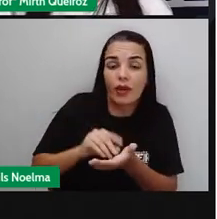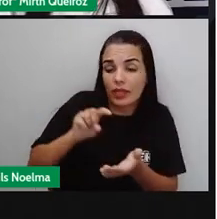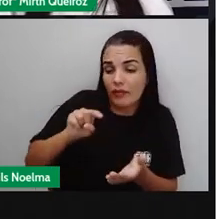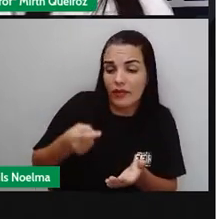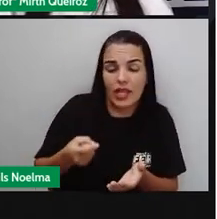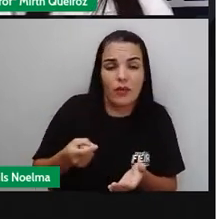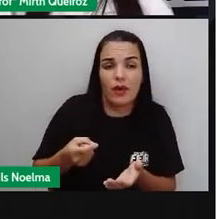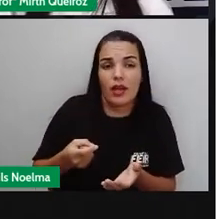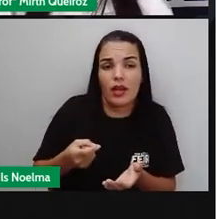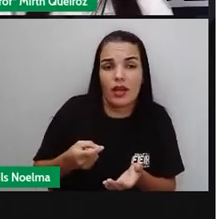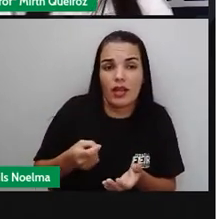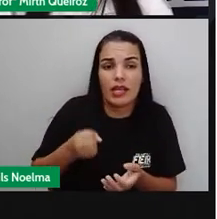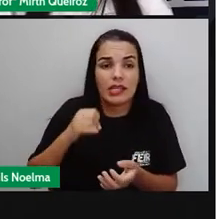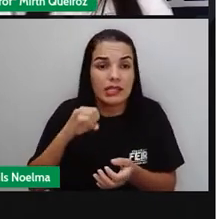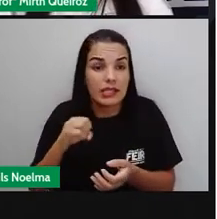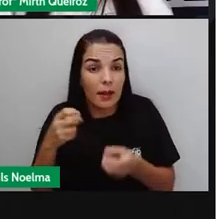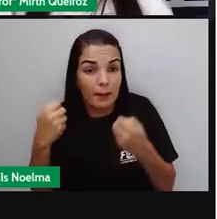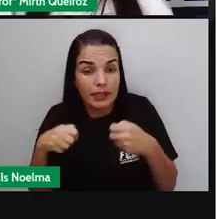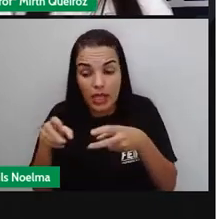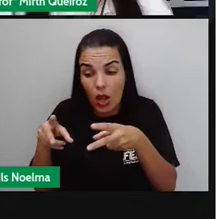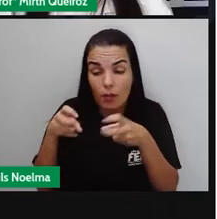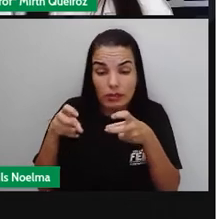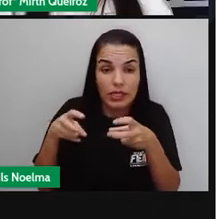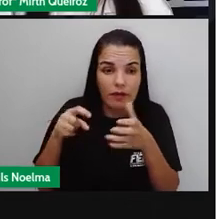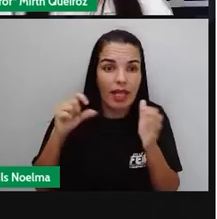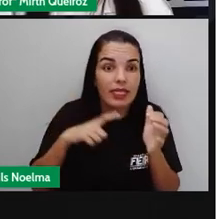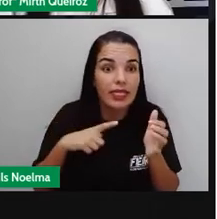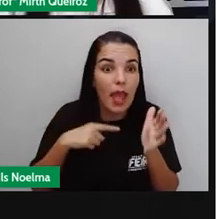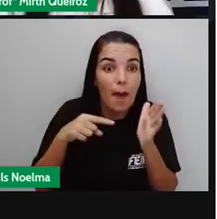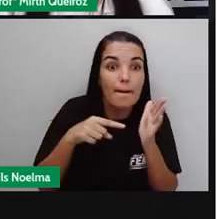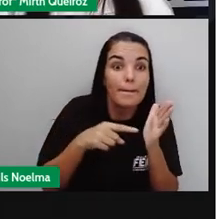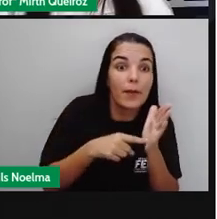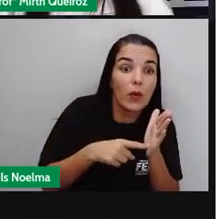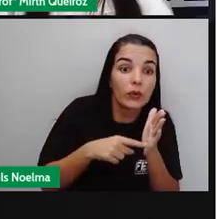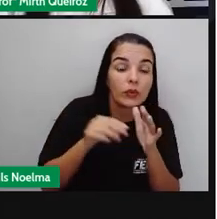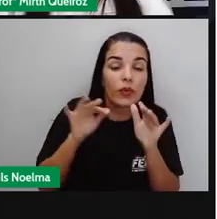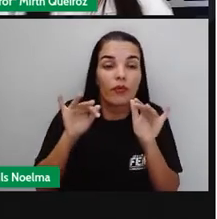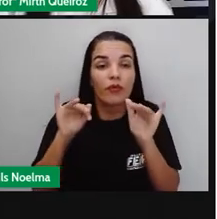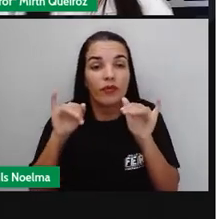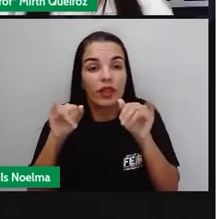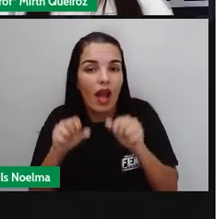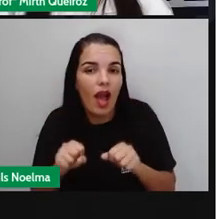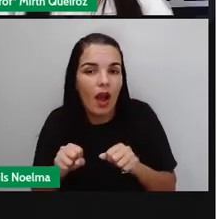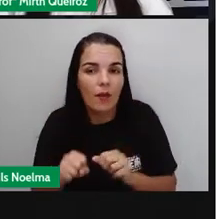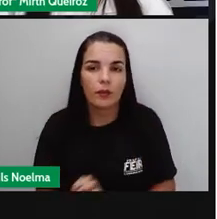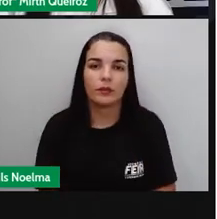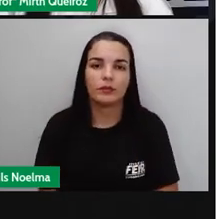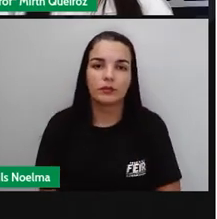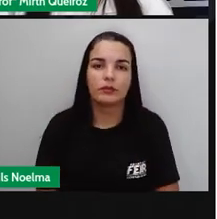final. Observem aí se vocês pontuaram direitinho o texto de vocês.